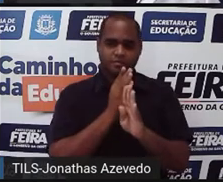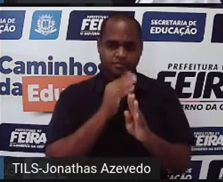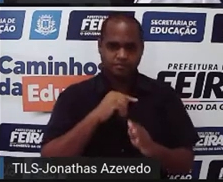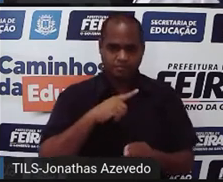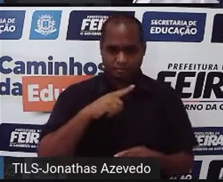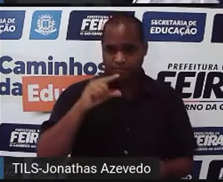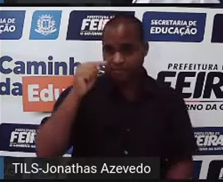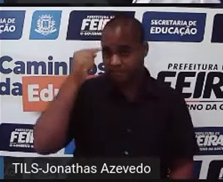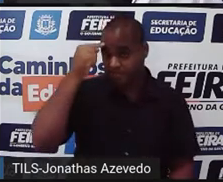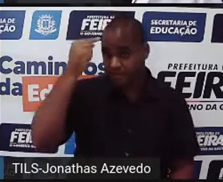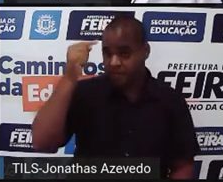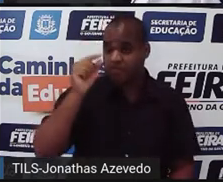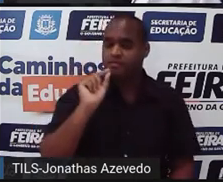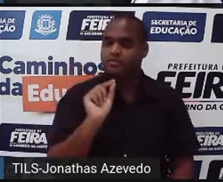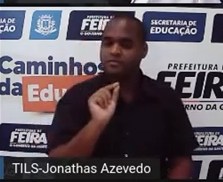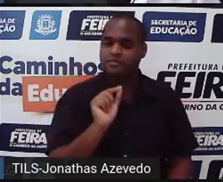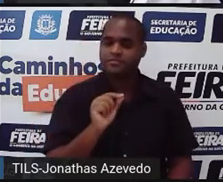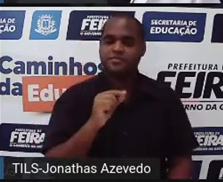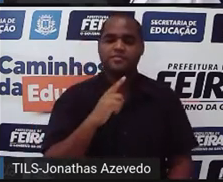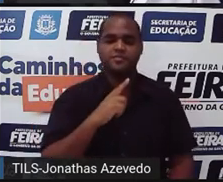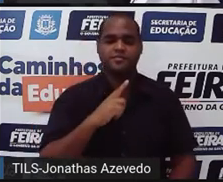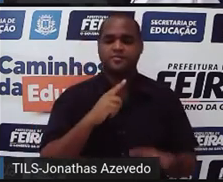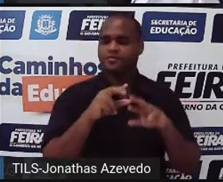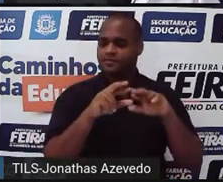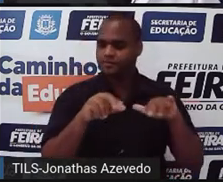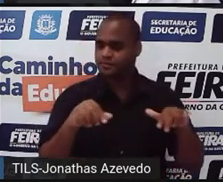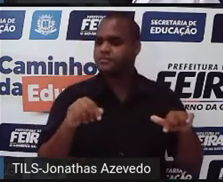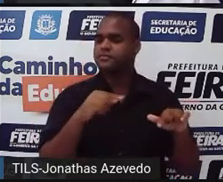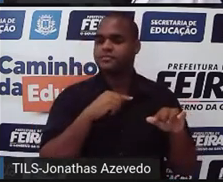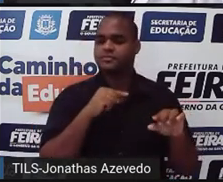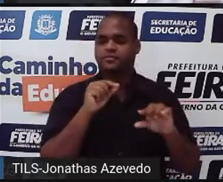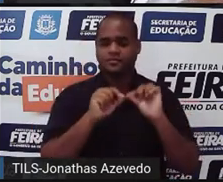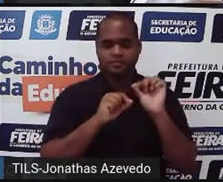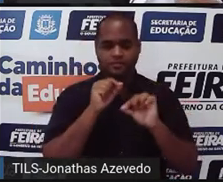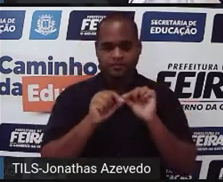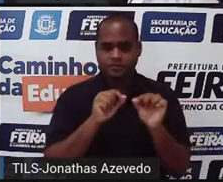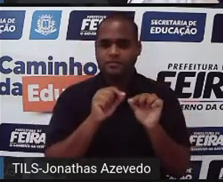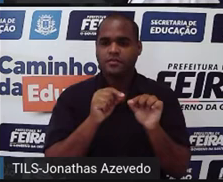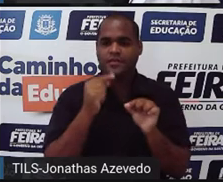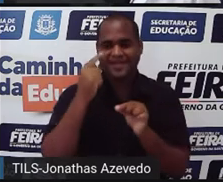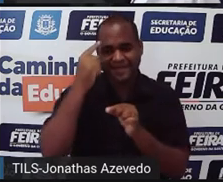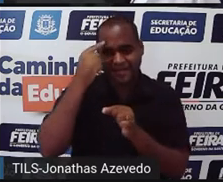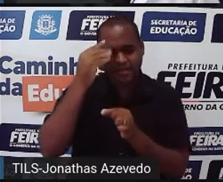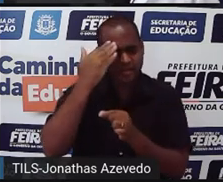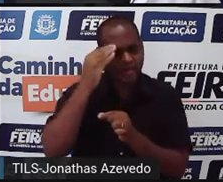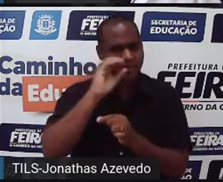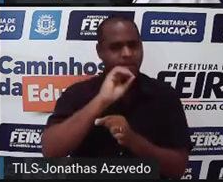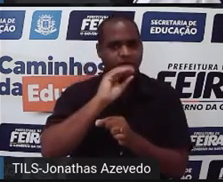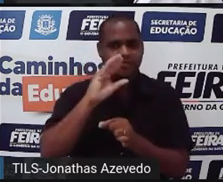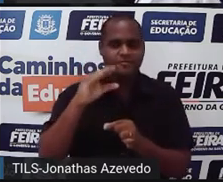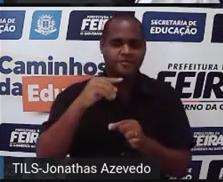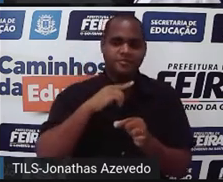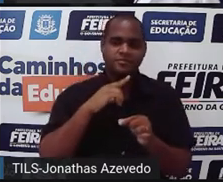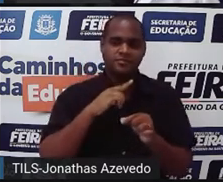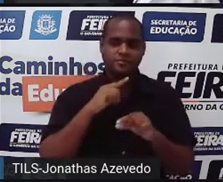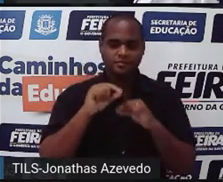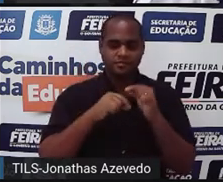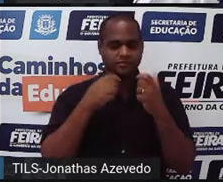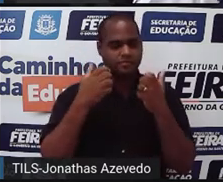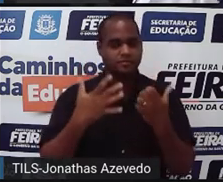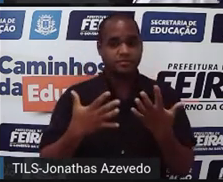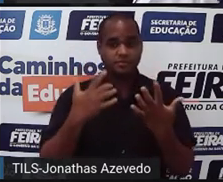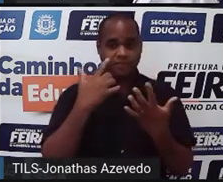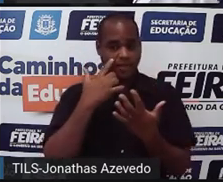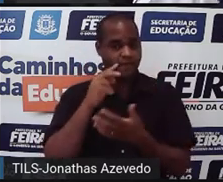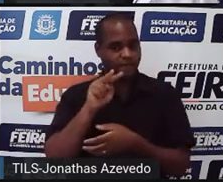ideia que a gente tem sobre essa coisinha chamada de interpretação. E veja o quanto ela